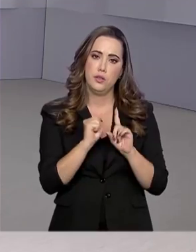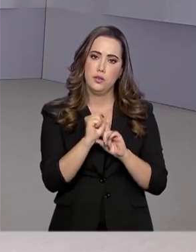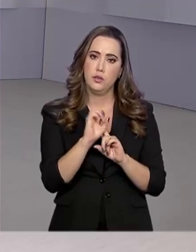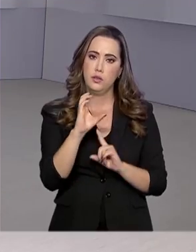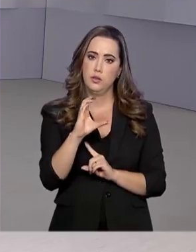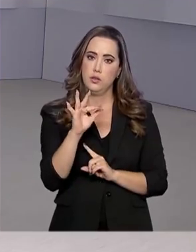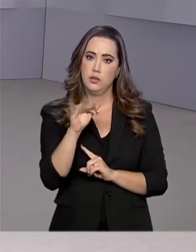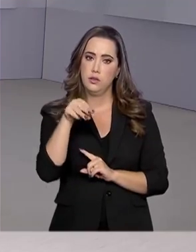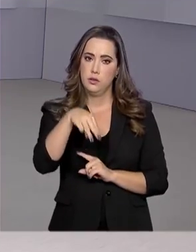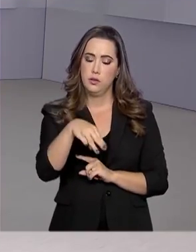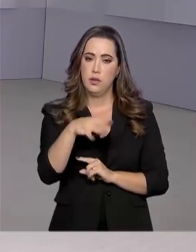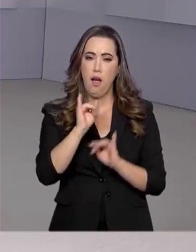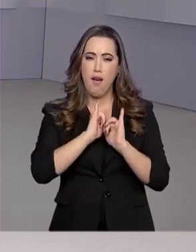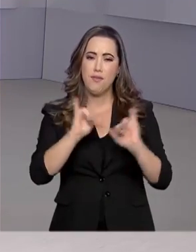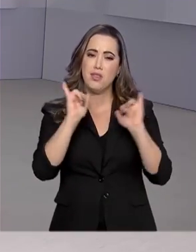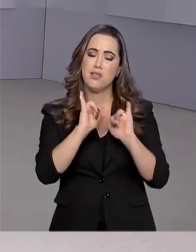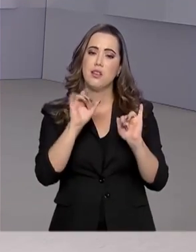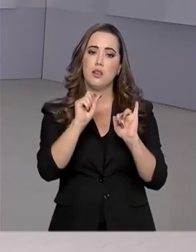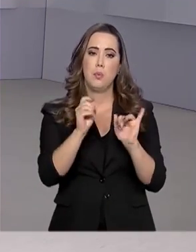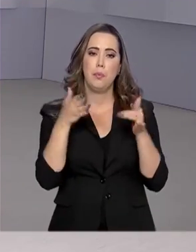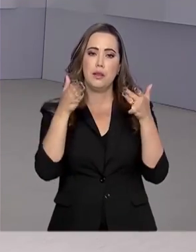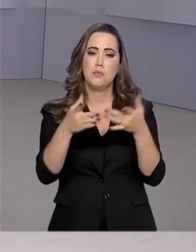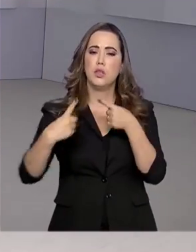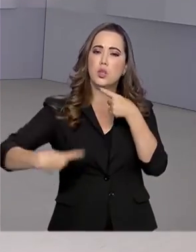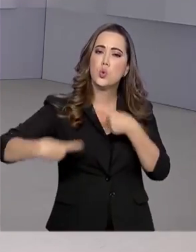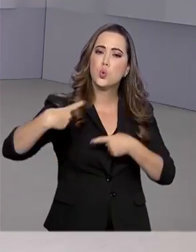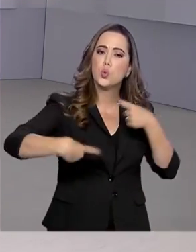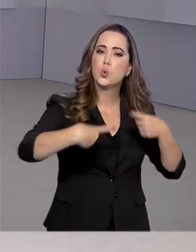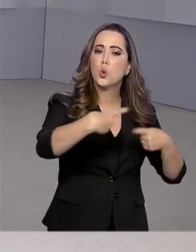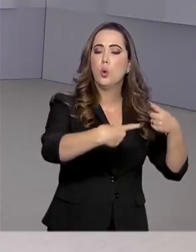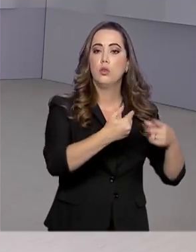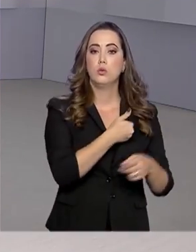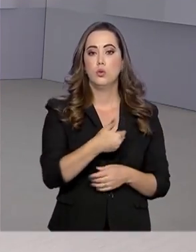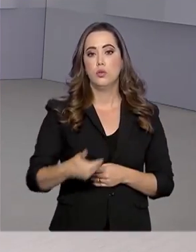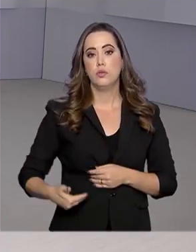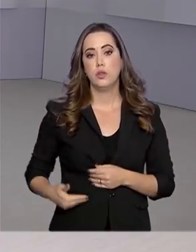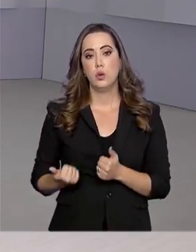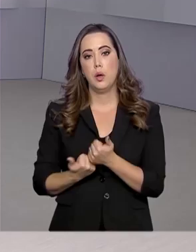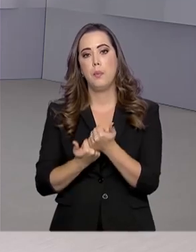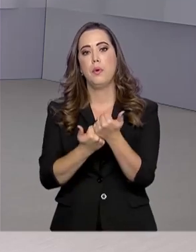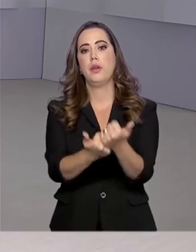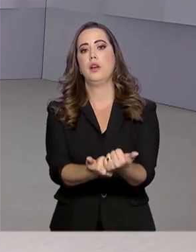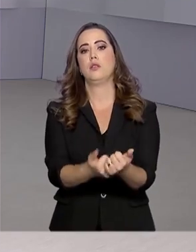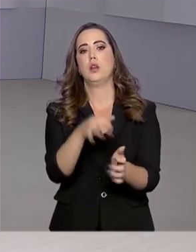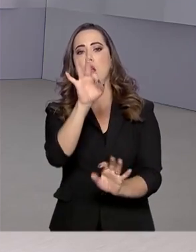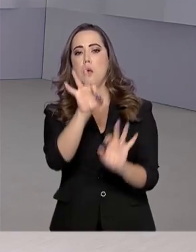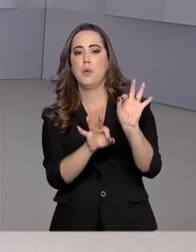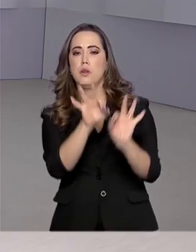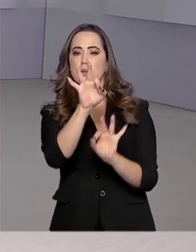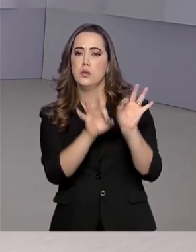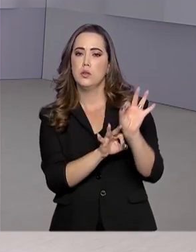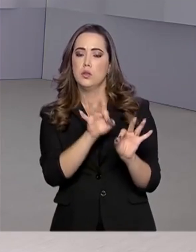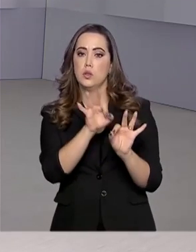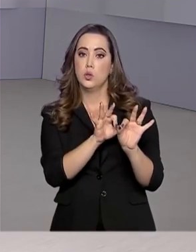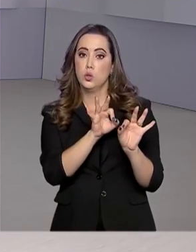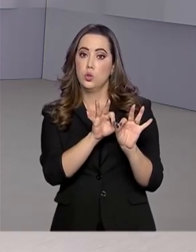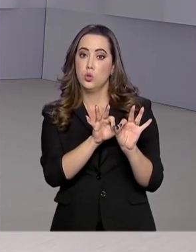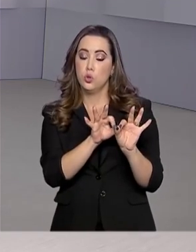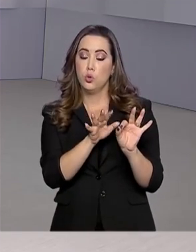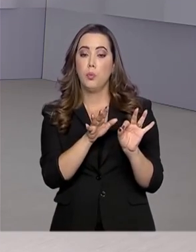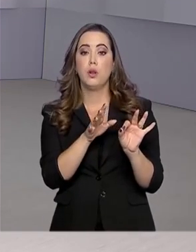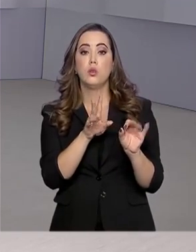CFM informa que tem participado das discussões promovidas pelo governo e contribuído com a elaboração do plano de